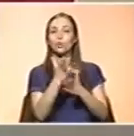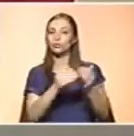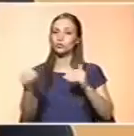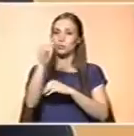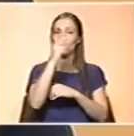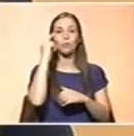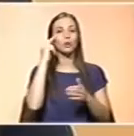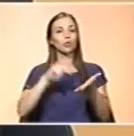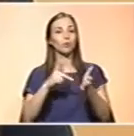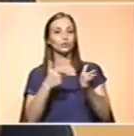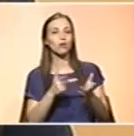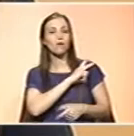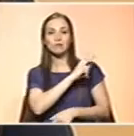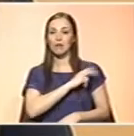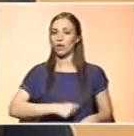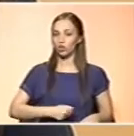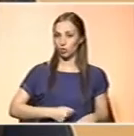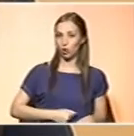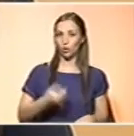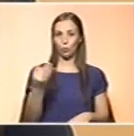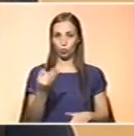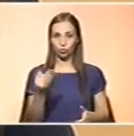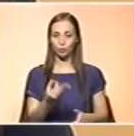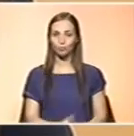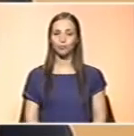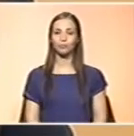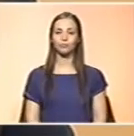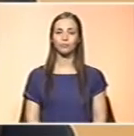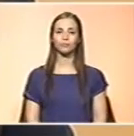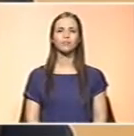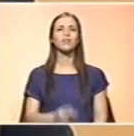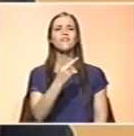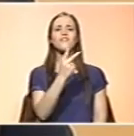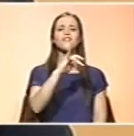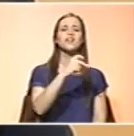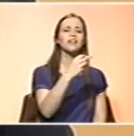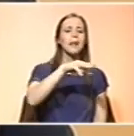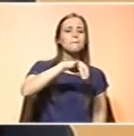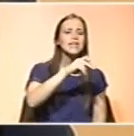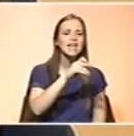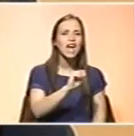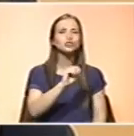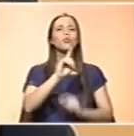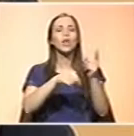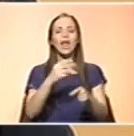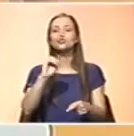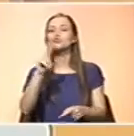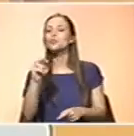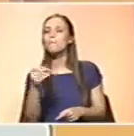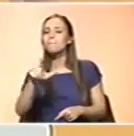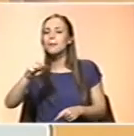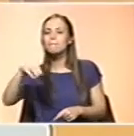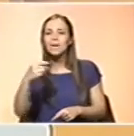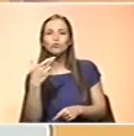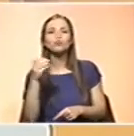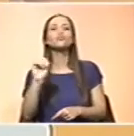Biotecnologia da Universidade Católica, no Porto. O que é são vitaminas? O que é que são suplementos? Os suplementos também têm vitaminas? Vamos tentar